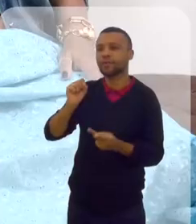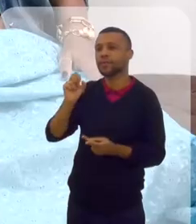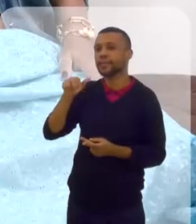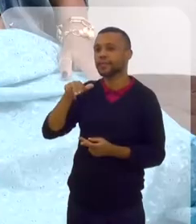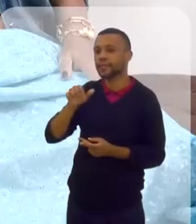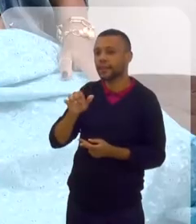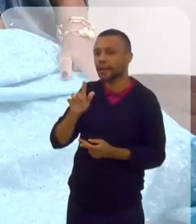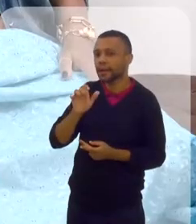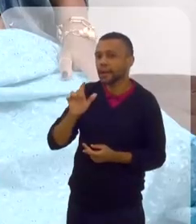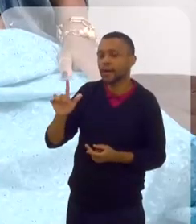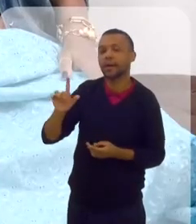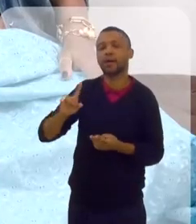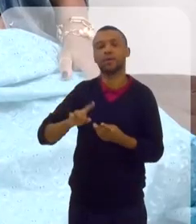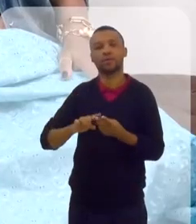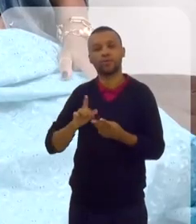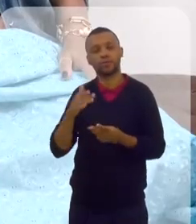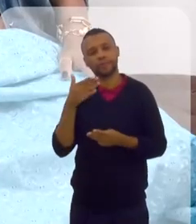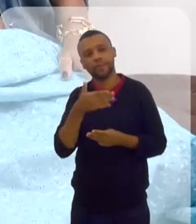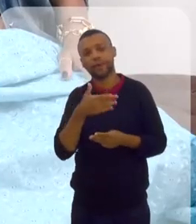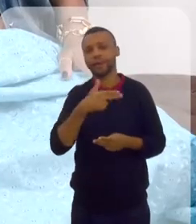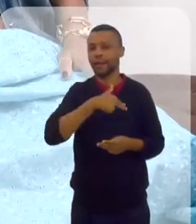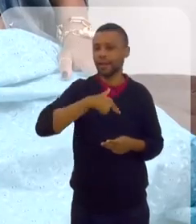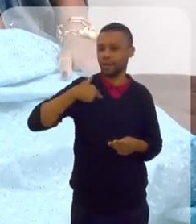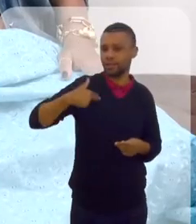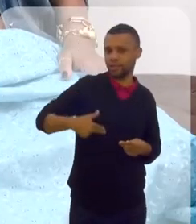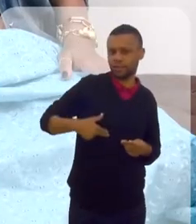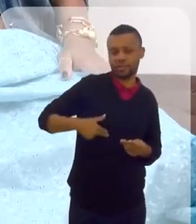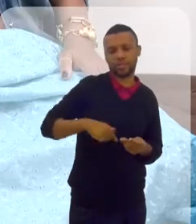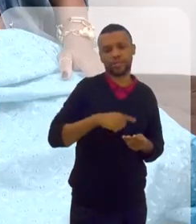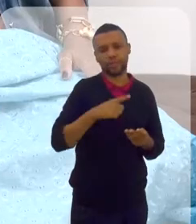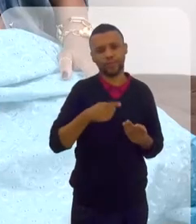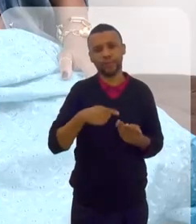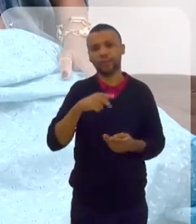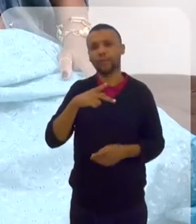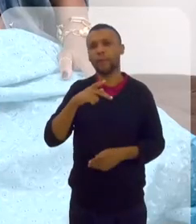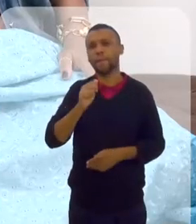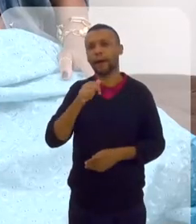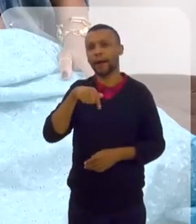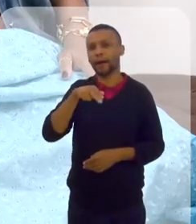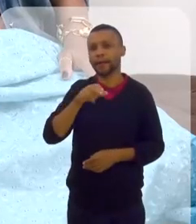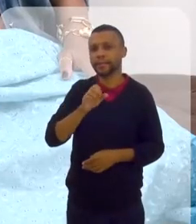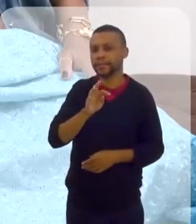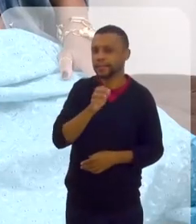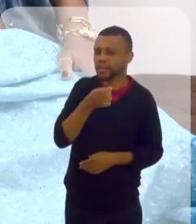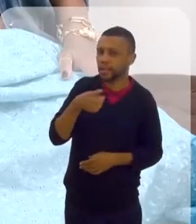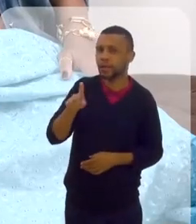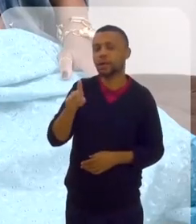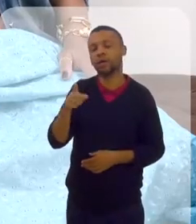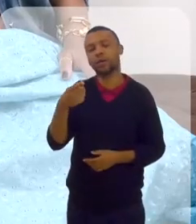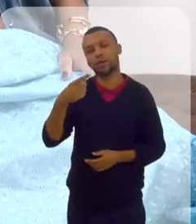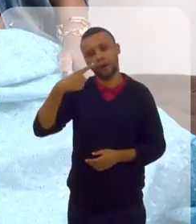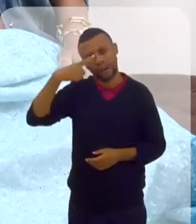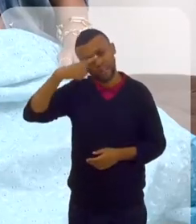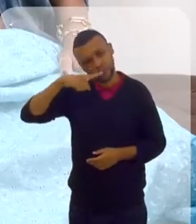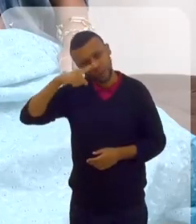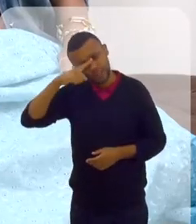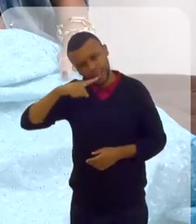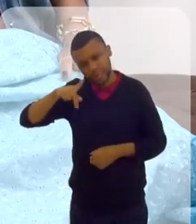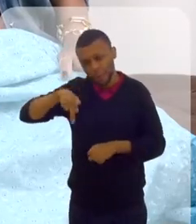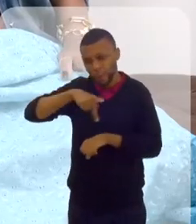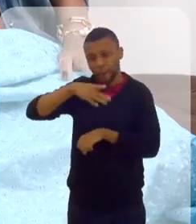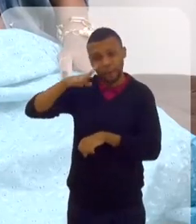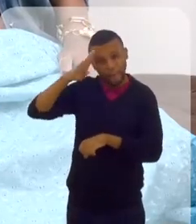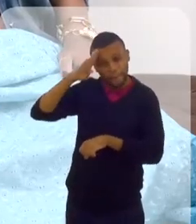presença do Islã, você vai no Oriente, China, você tem ali no Paquistão, na Ásia. Indonésia é o maior país